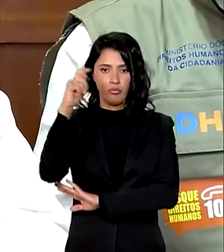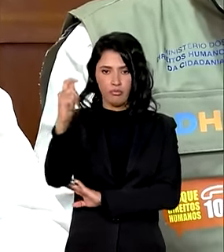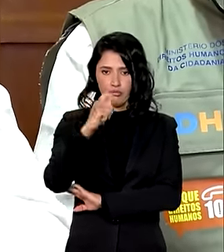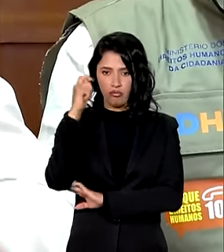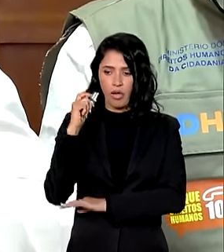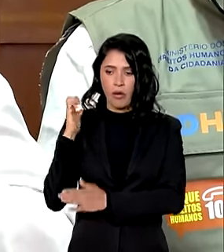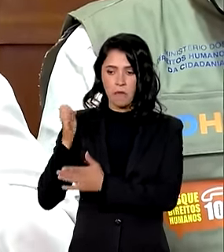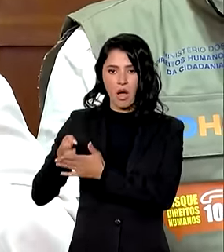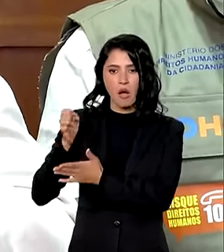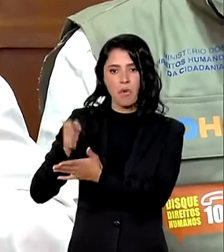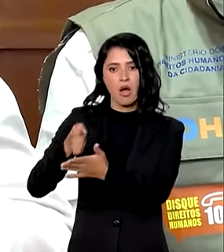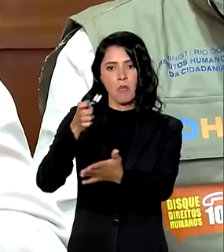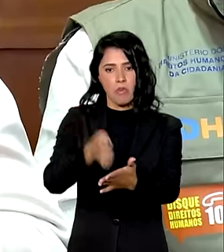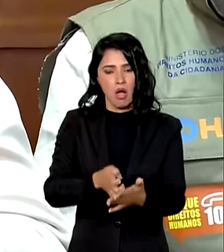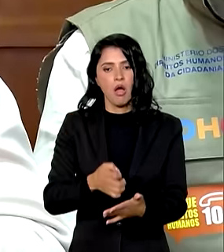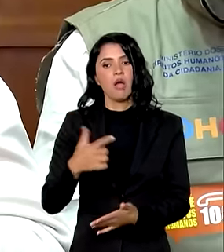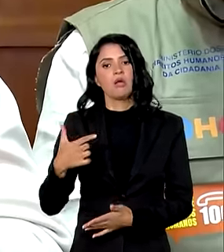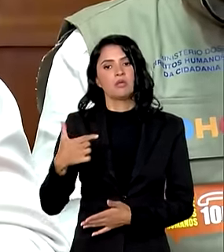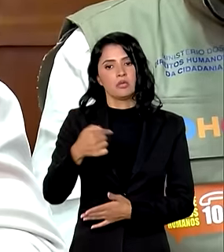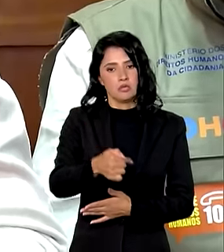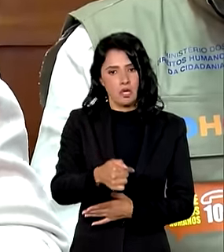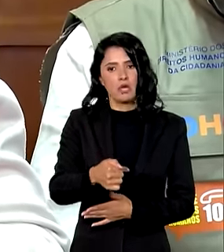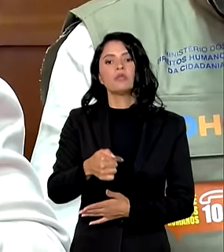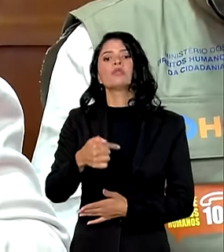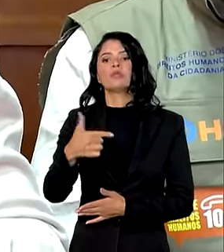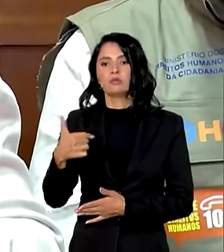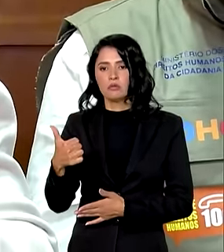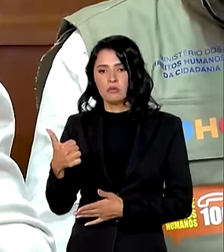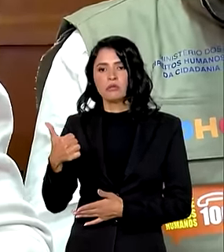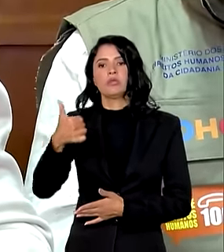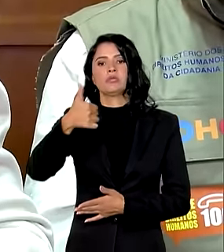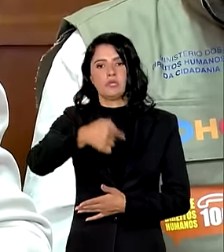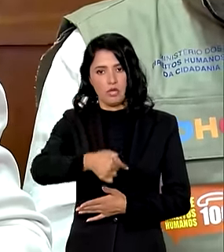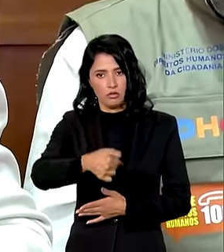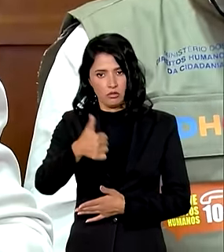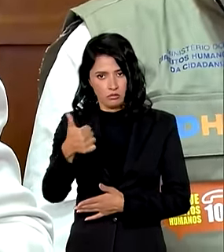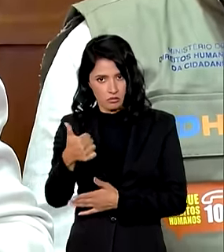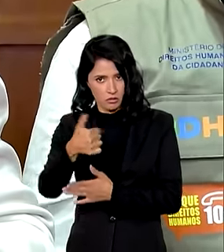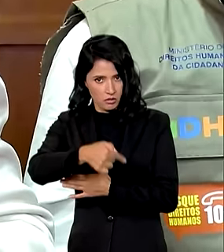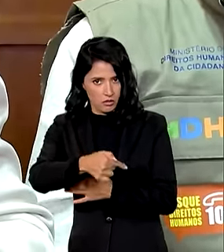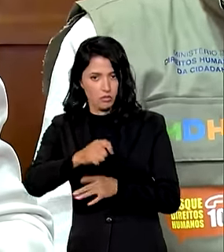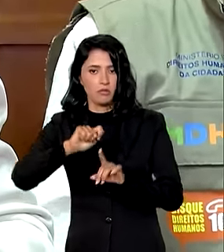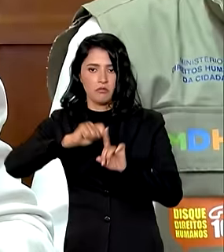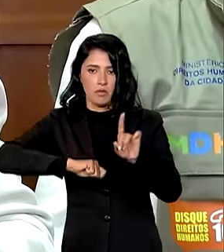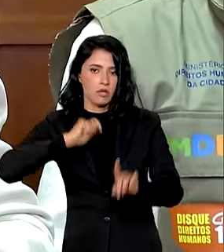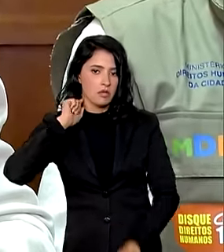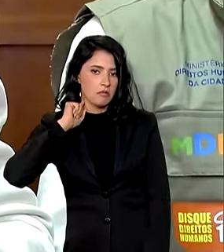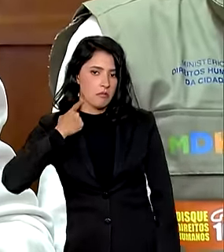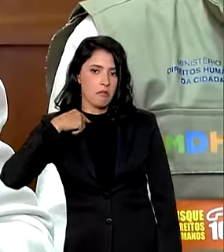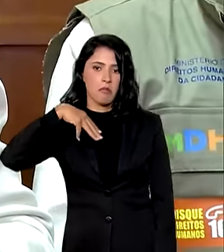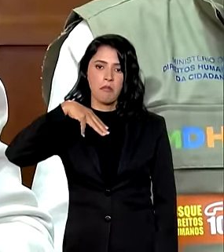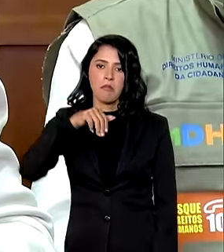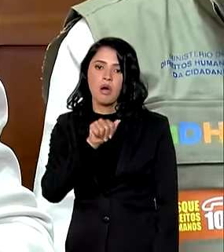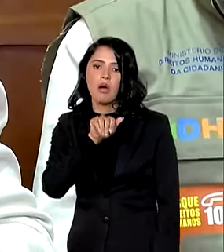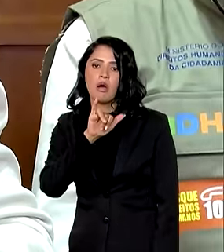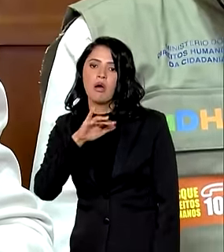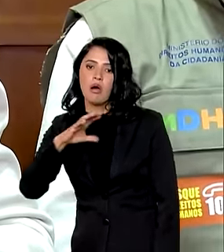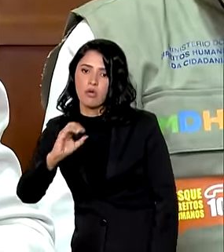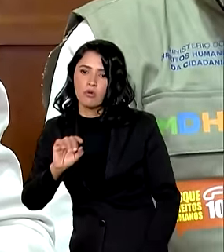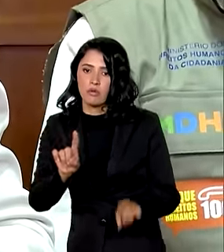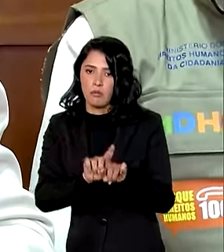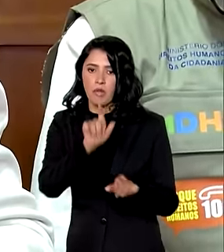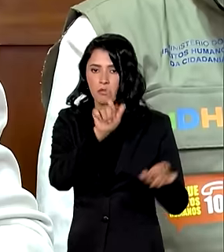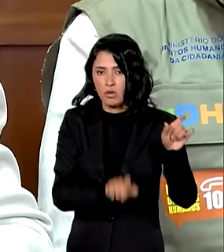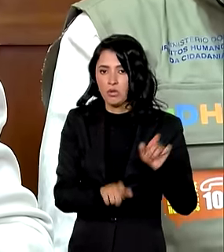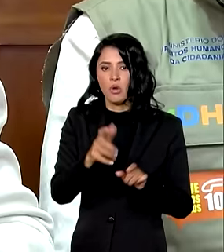portanto será feito um pagamento antecipado no dia 17 de maio e os beneficiários do BPC